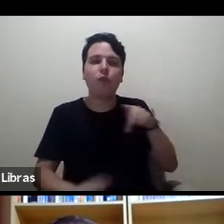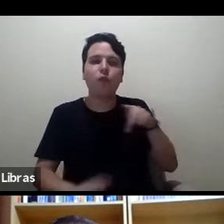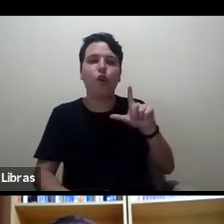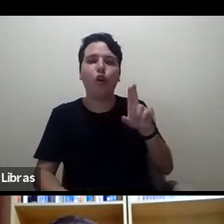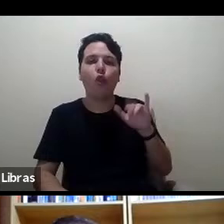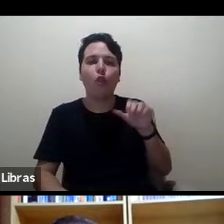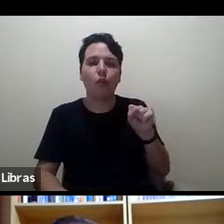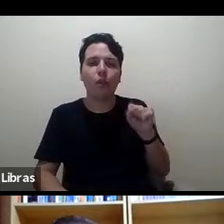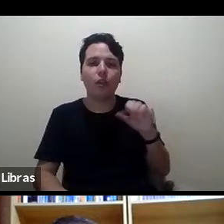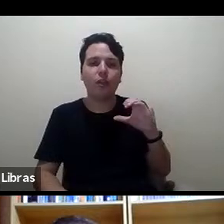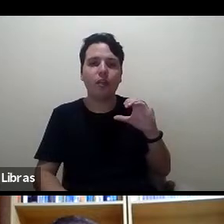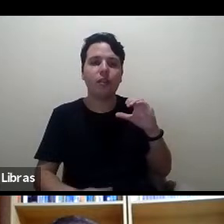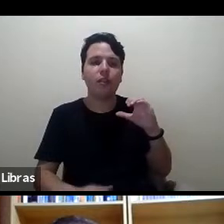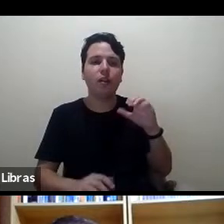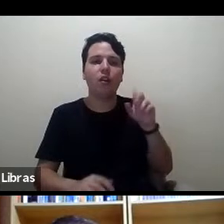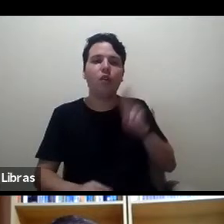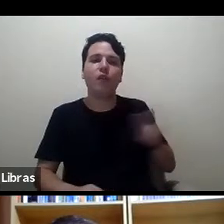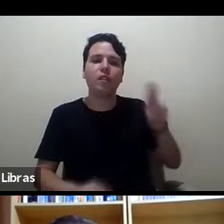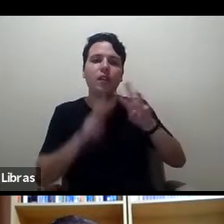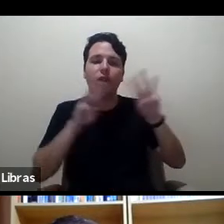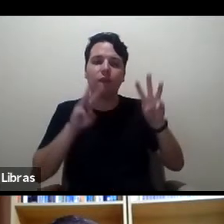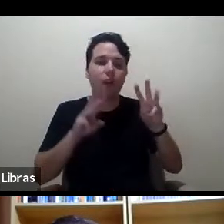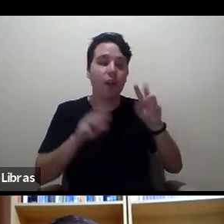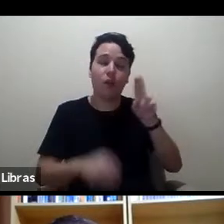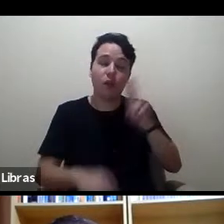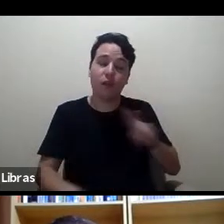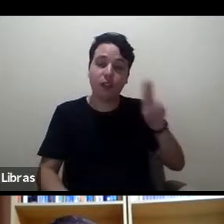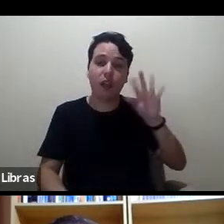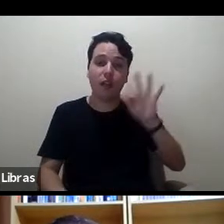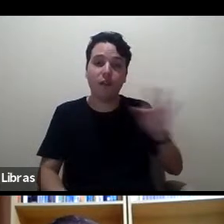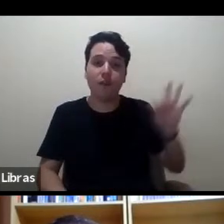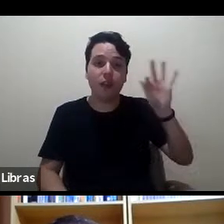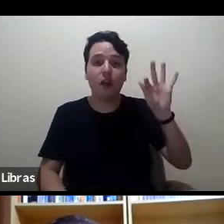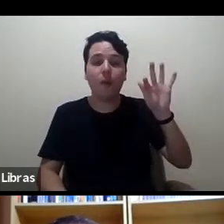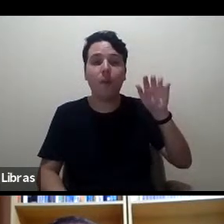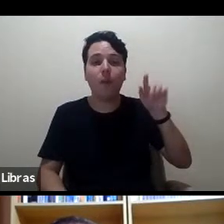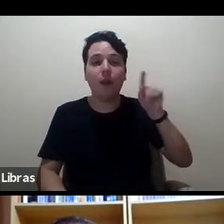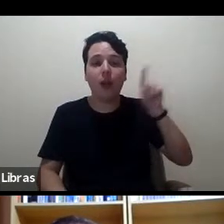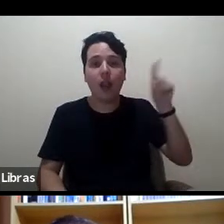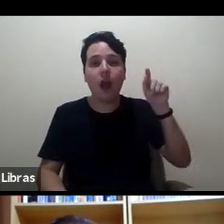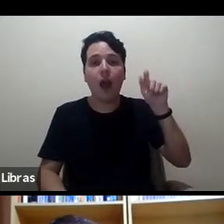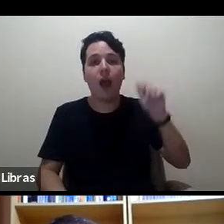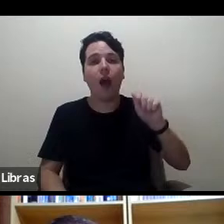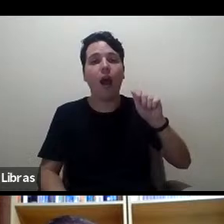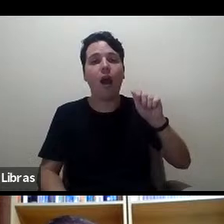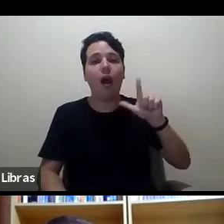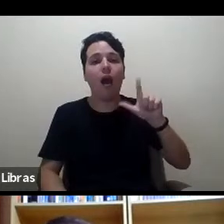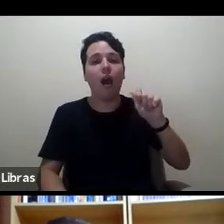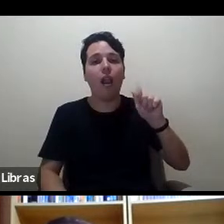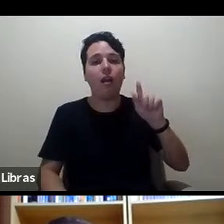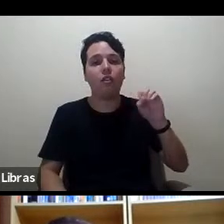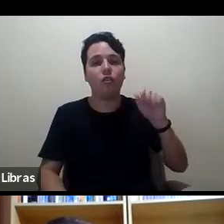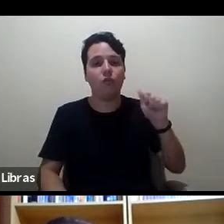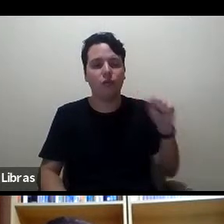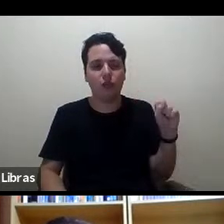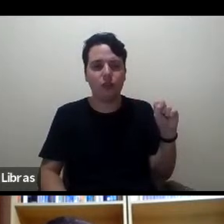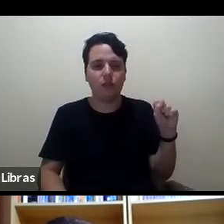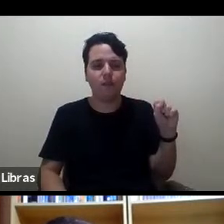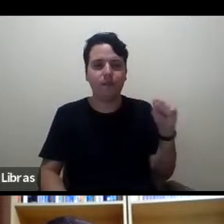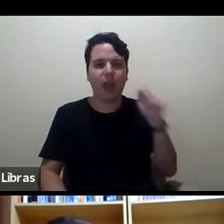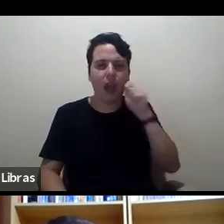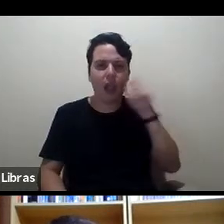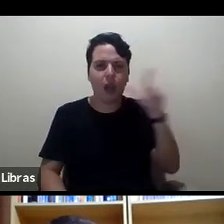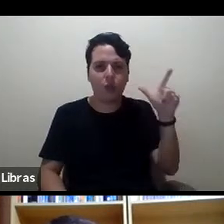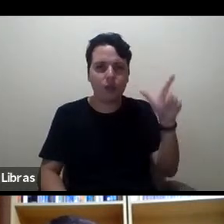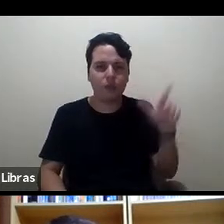Federal do Alagoas né que são pessoas que se dedicam a estes assuntos além de uma trajetória por todos nós reconhecidos